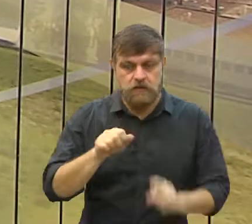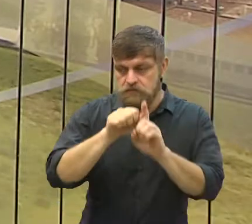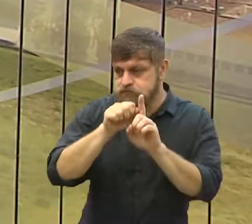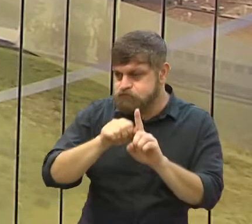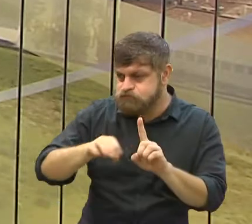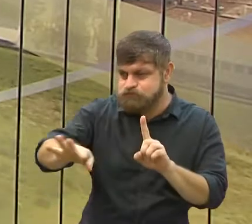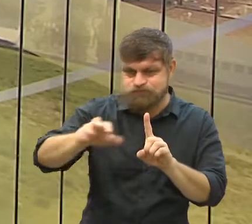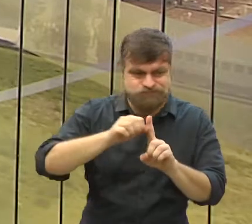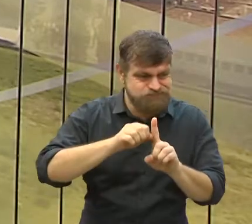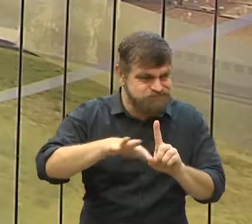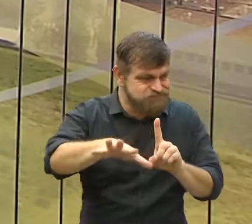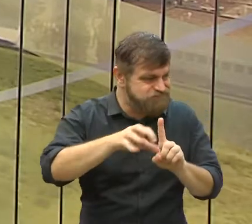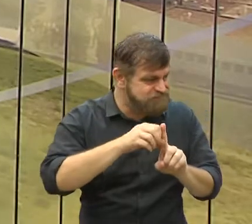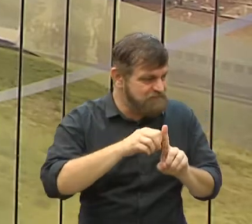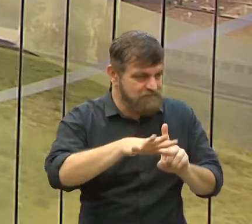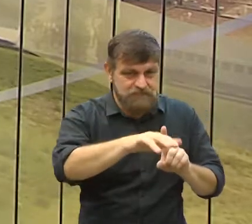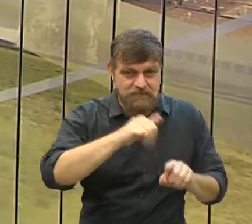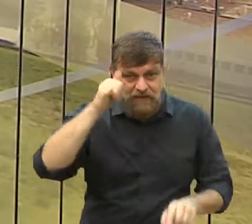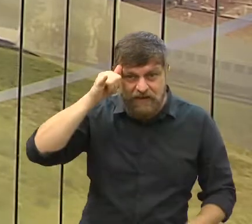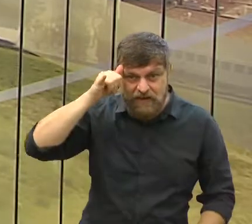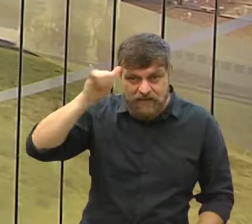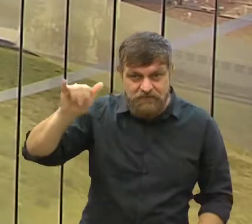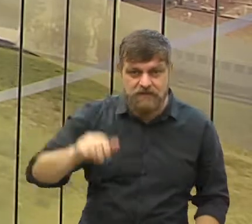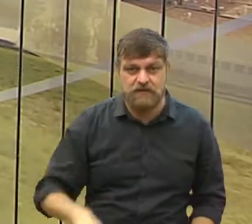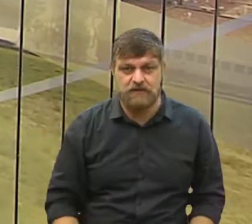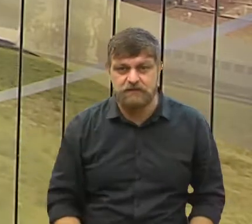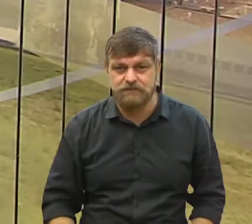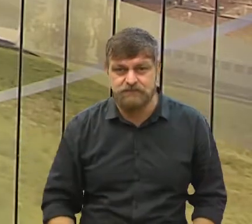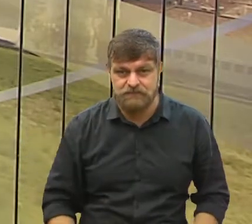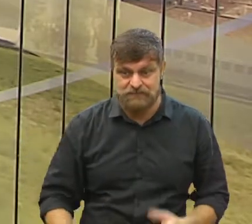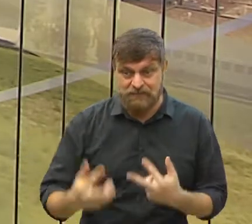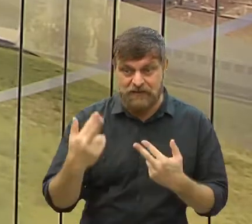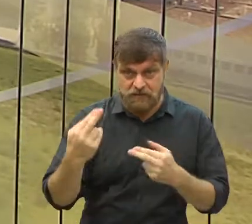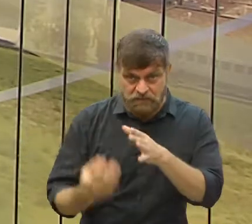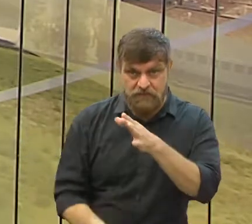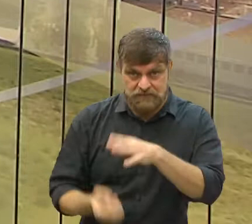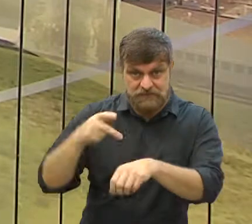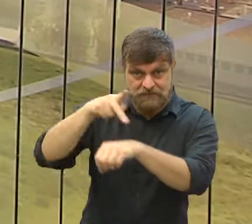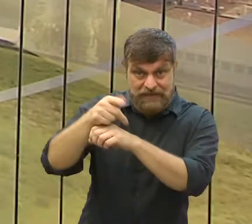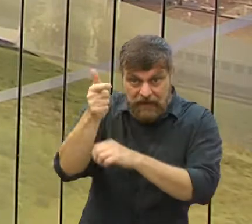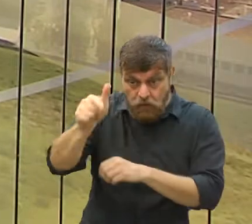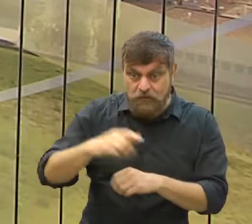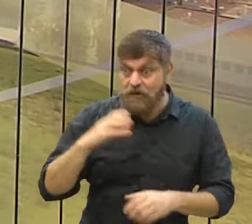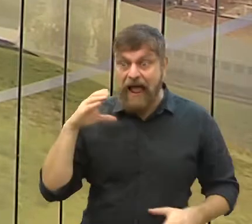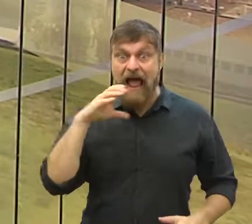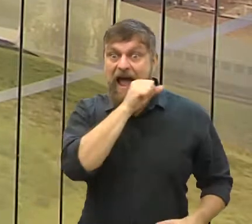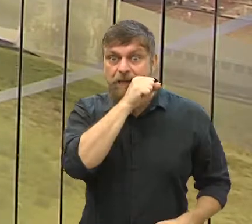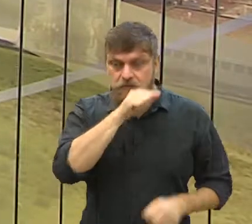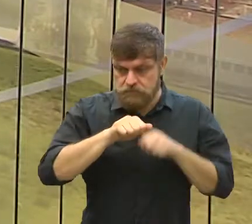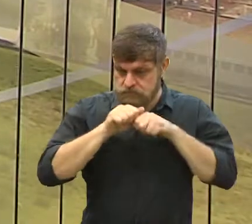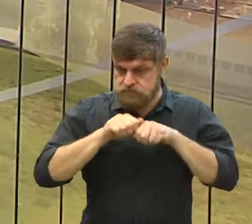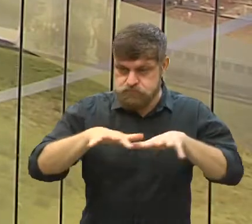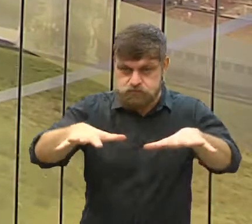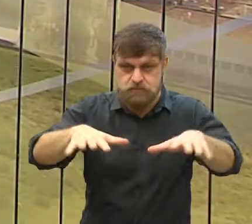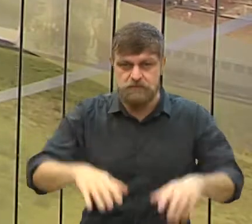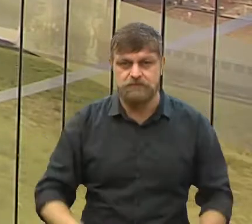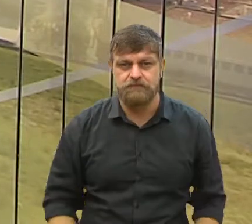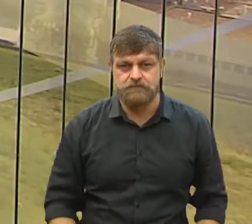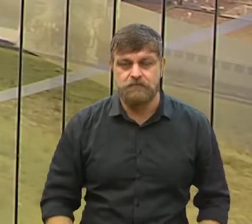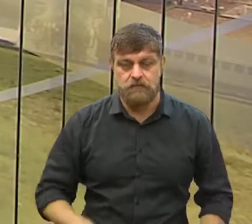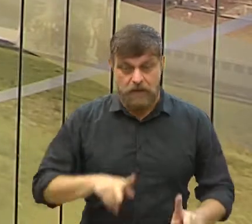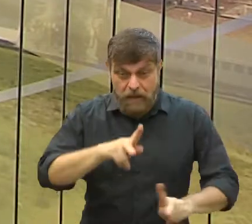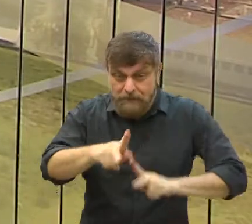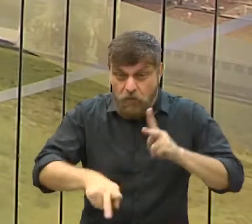não deciminam, não tenha a deciminação dessa doença, para que ela não tenha um surto intenso em um curto espaço de tempo.